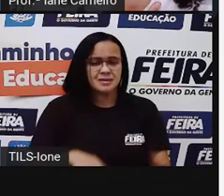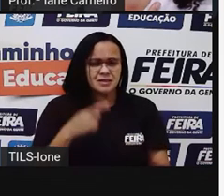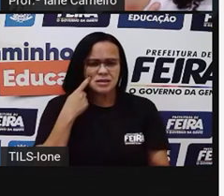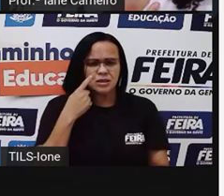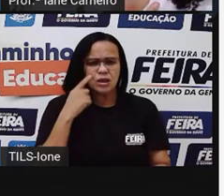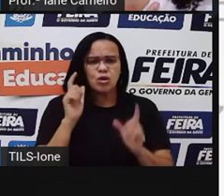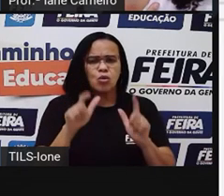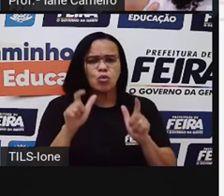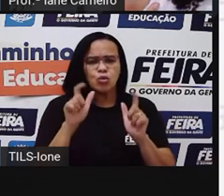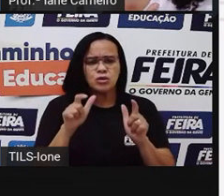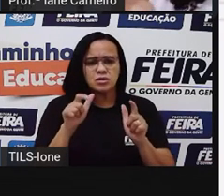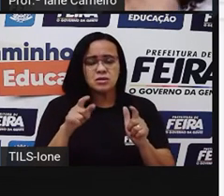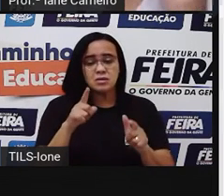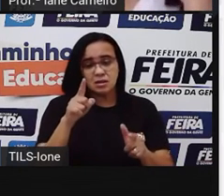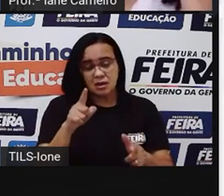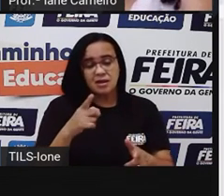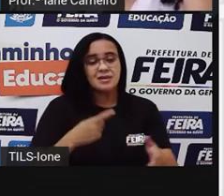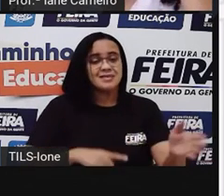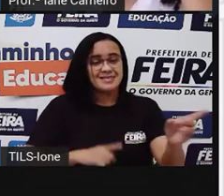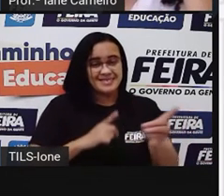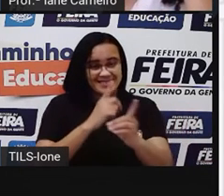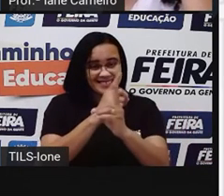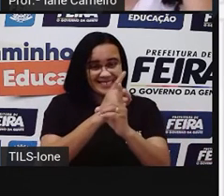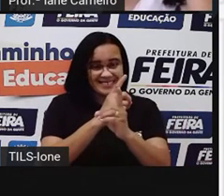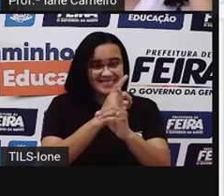Está aqui. Descobri.